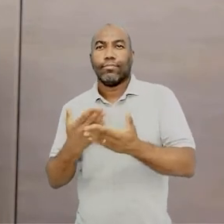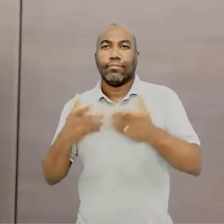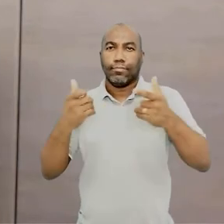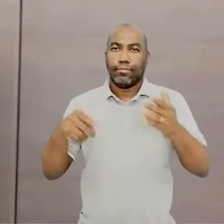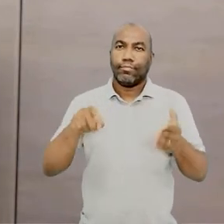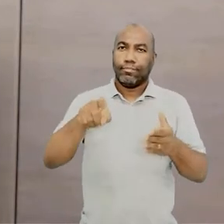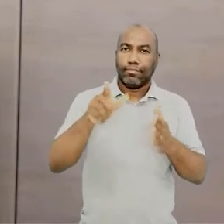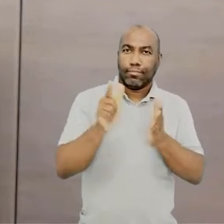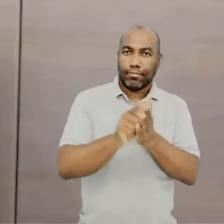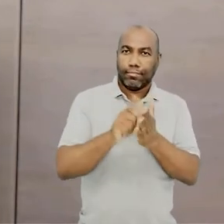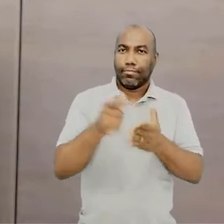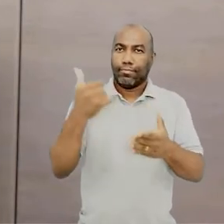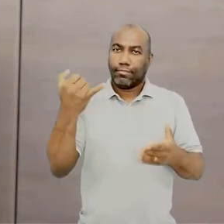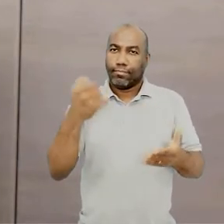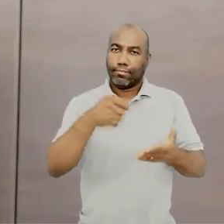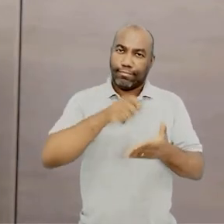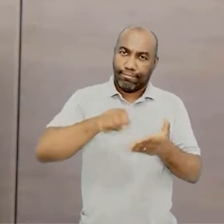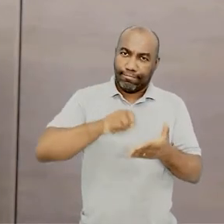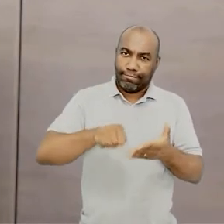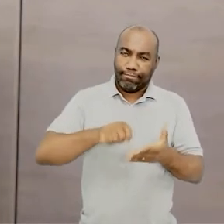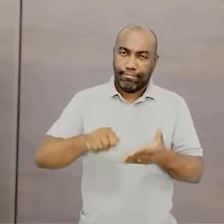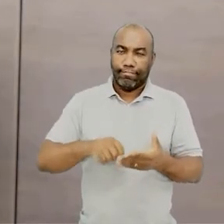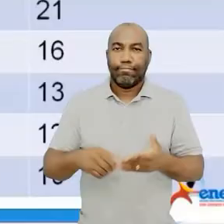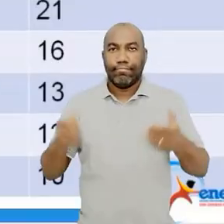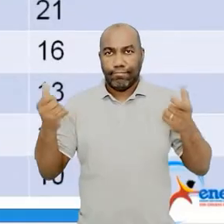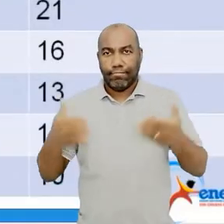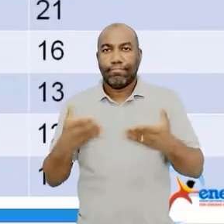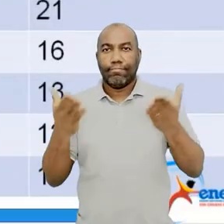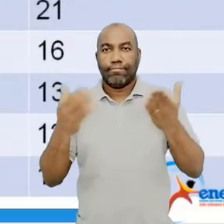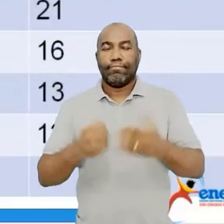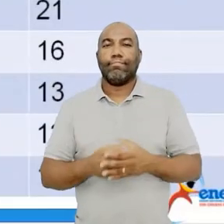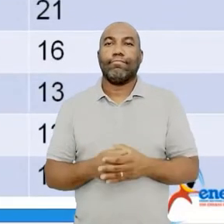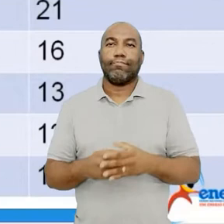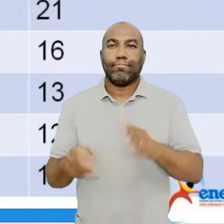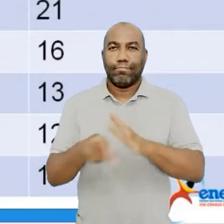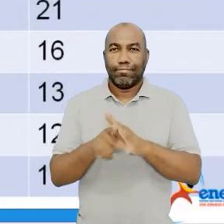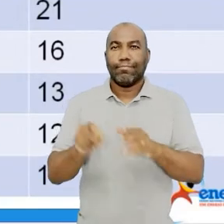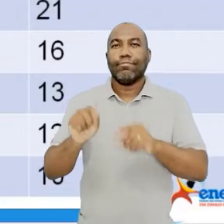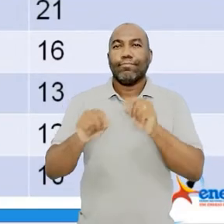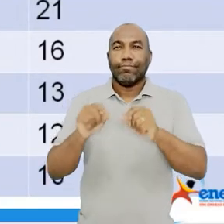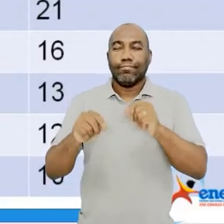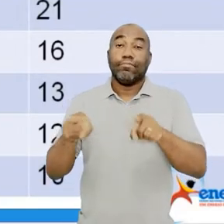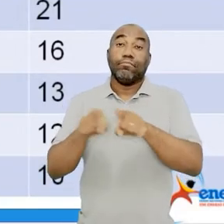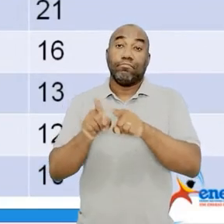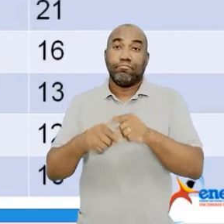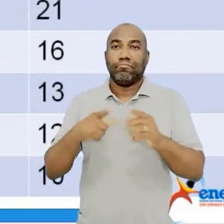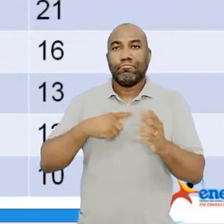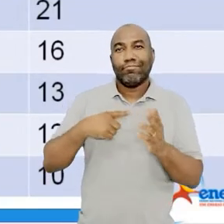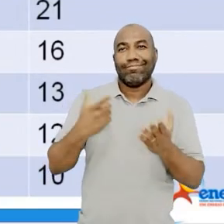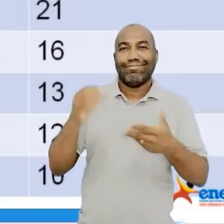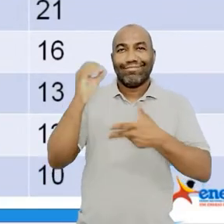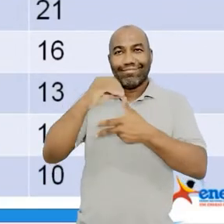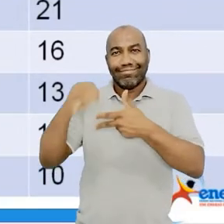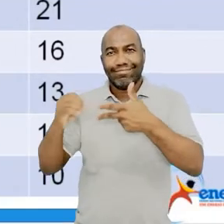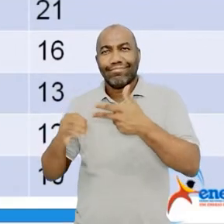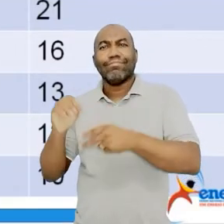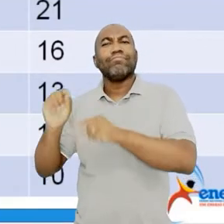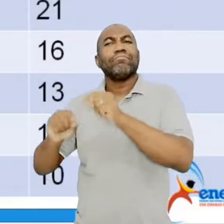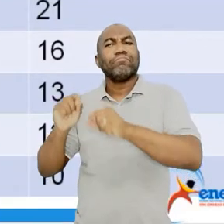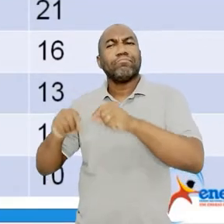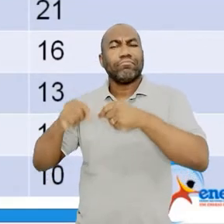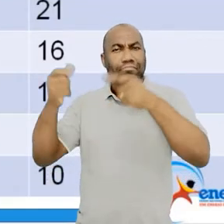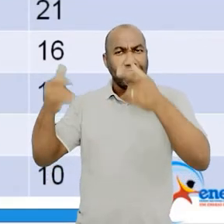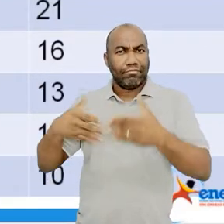e segue comigo. Olha aí o quadro do raio-x do Enem para você saber em qual parte que estamos.